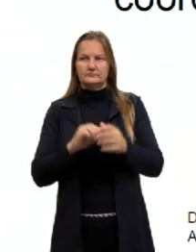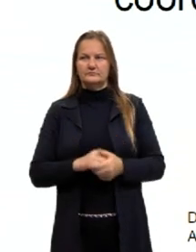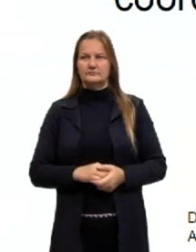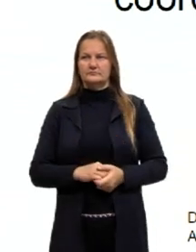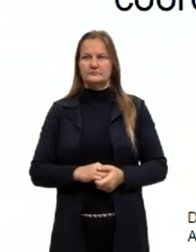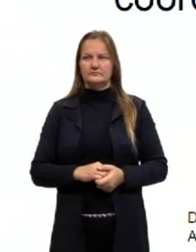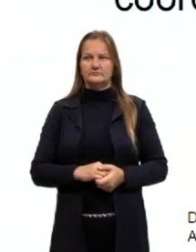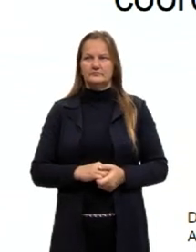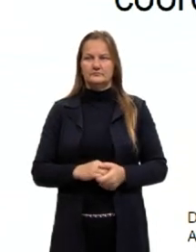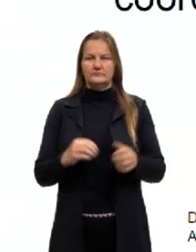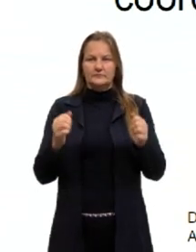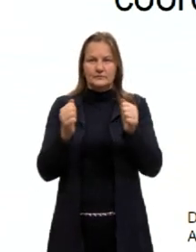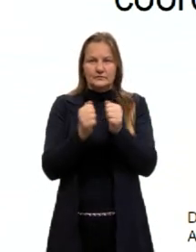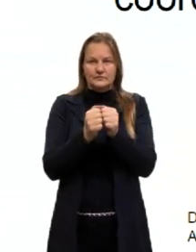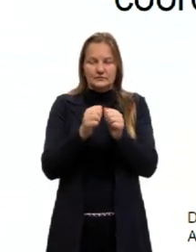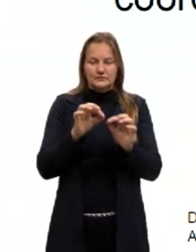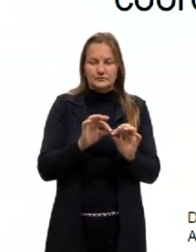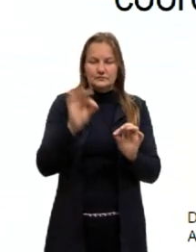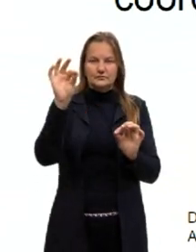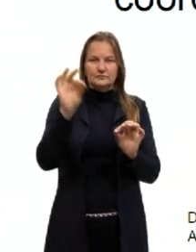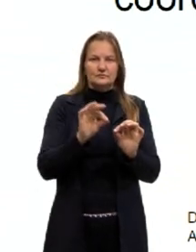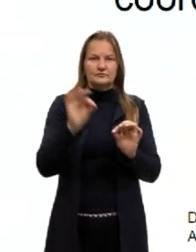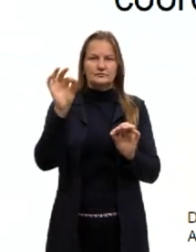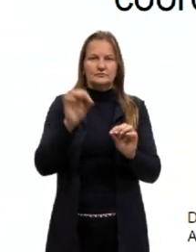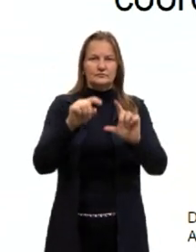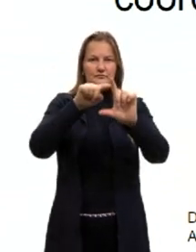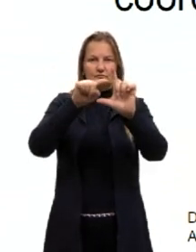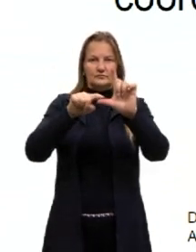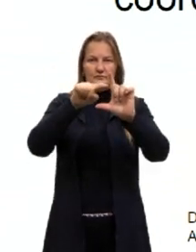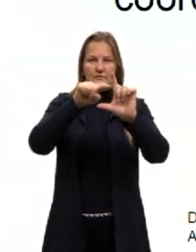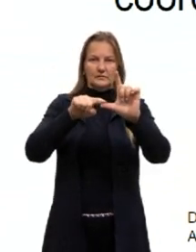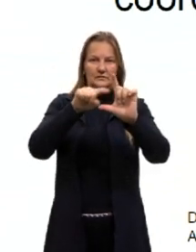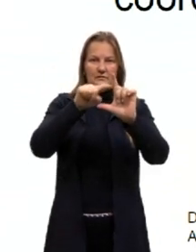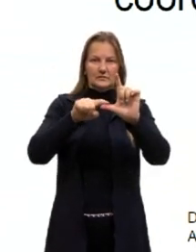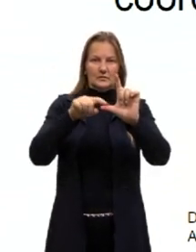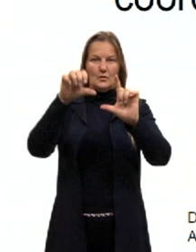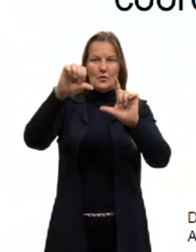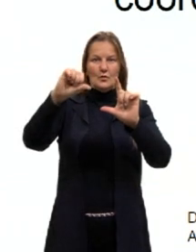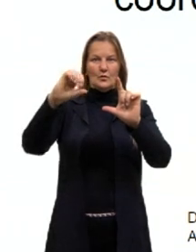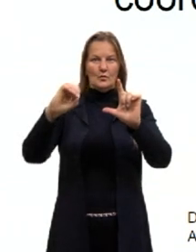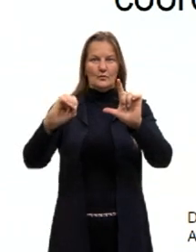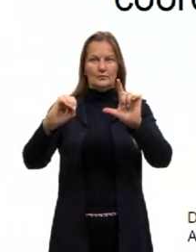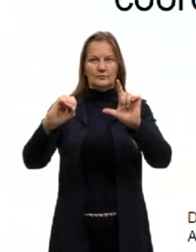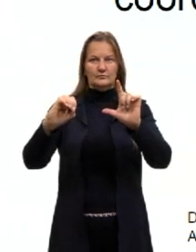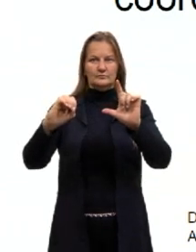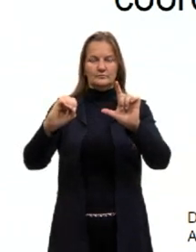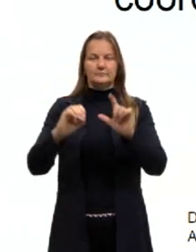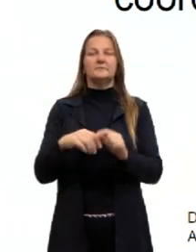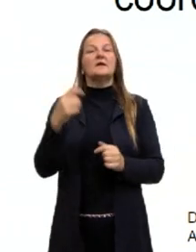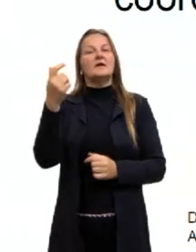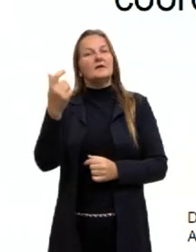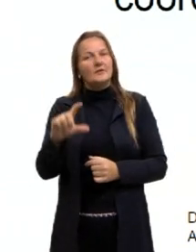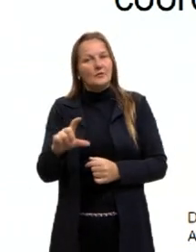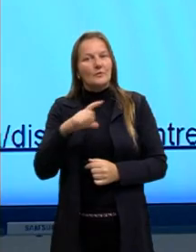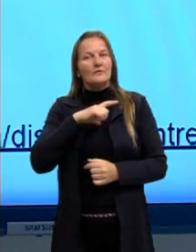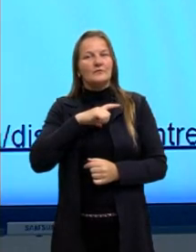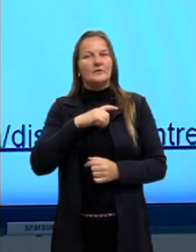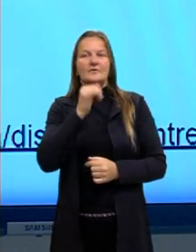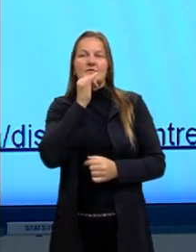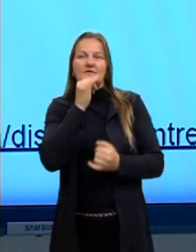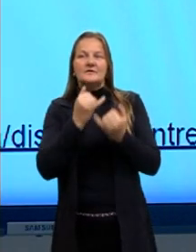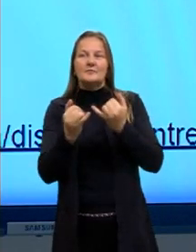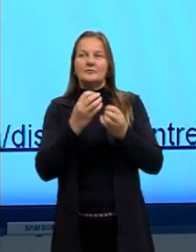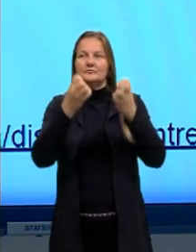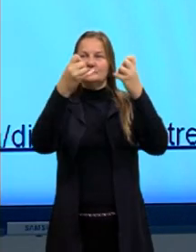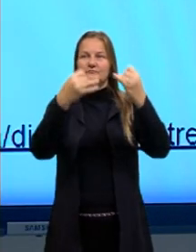Com a nossa reta, que já tem no gráfico, um ângulo de 90 graus. Então, aqui de novo, nós temos ali um exemplo, os